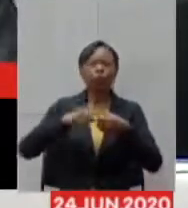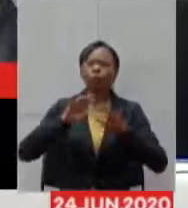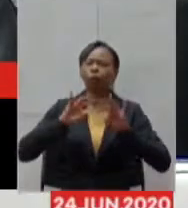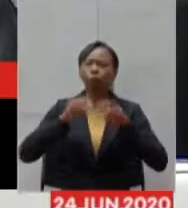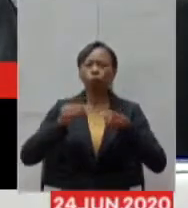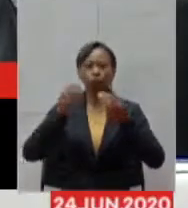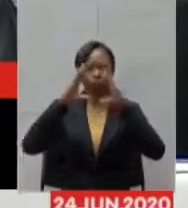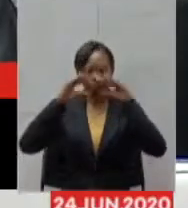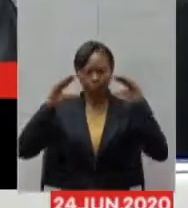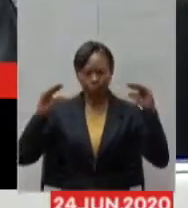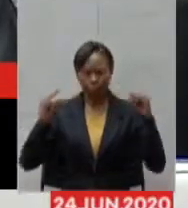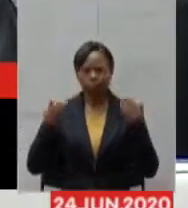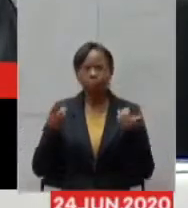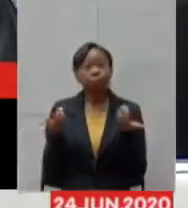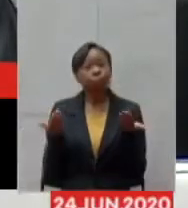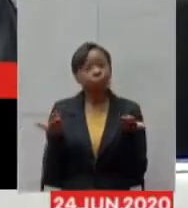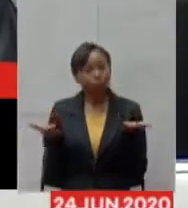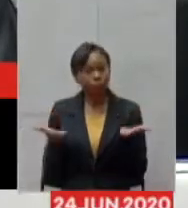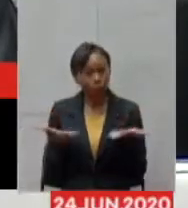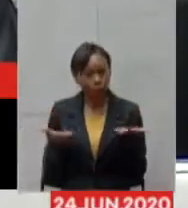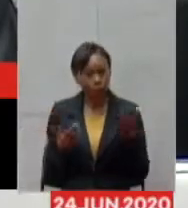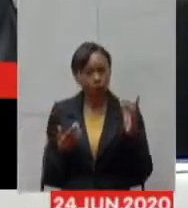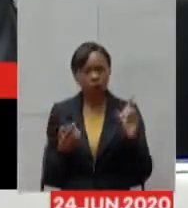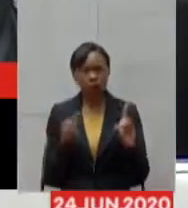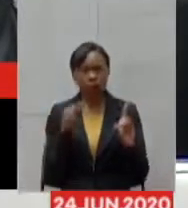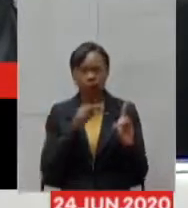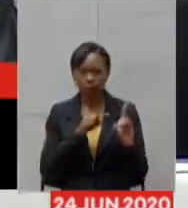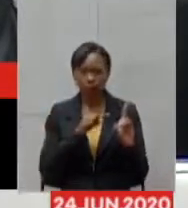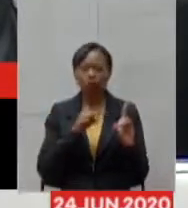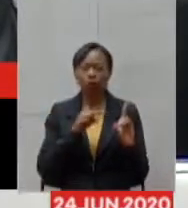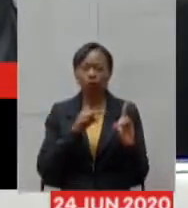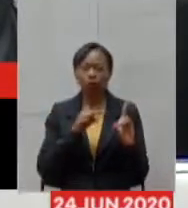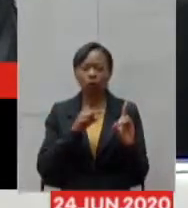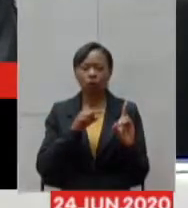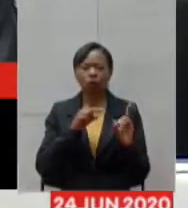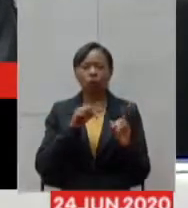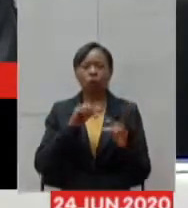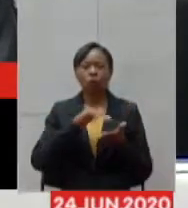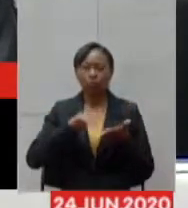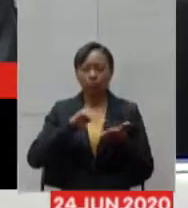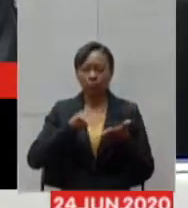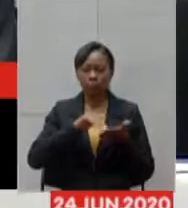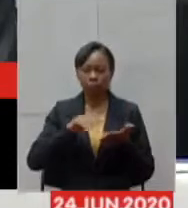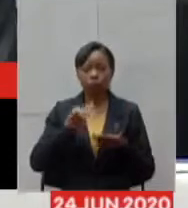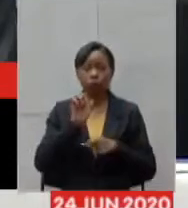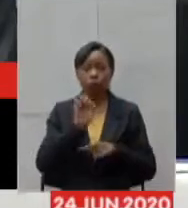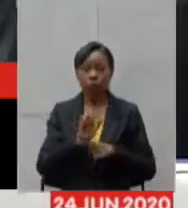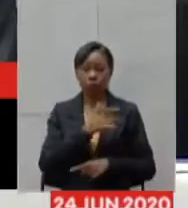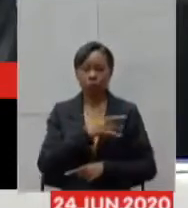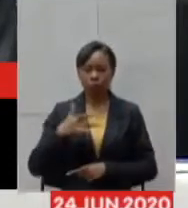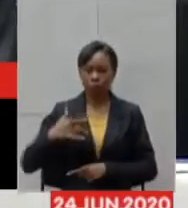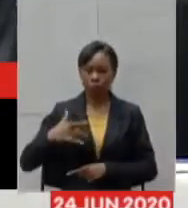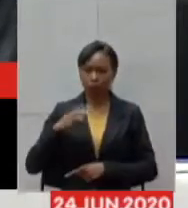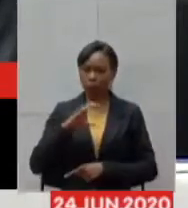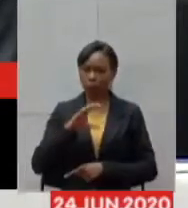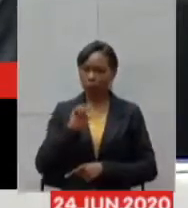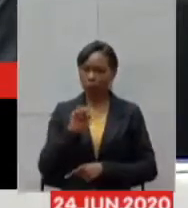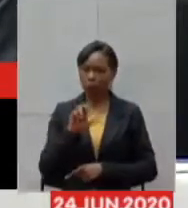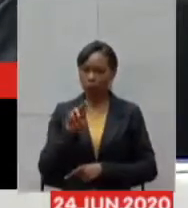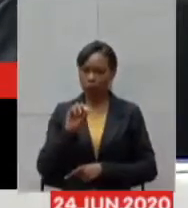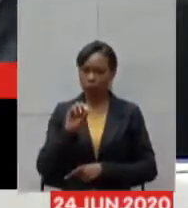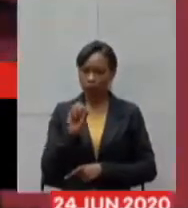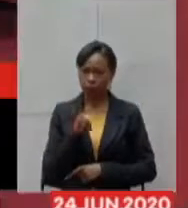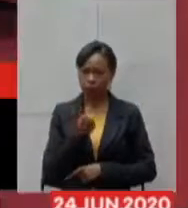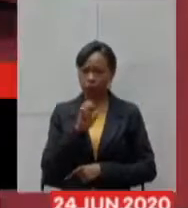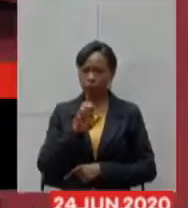palavra, o doutor Carlos Eduardo Amaral Pereira da Silva, secretário de Estado de Saúde, pelo prazo de até 15